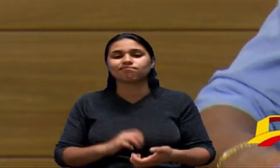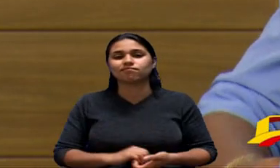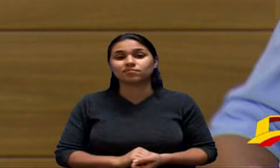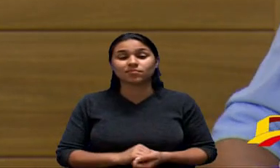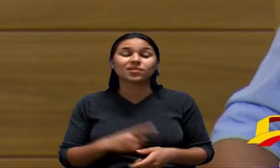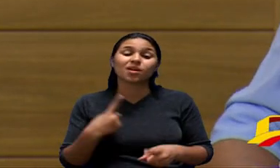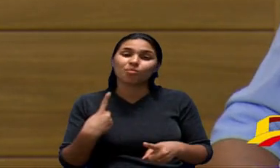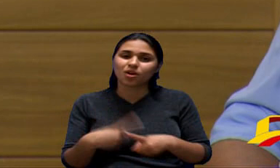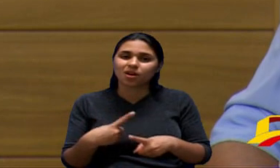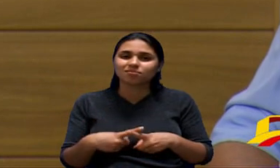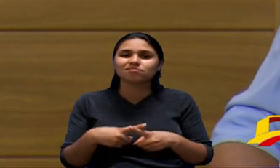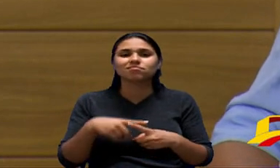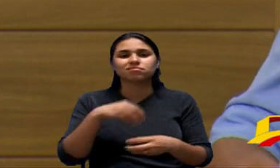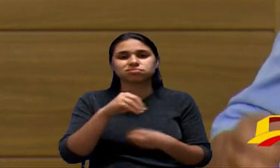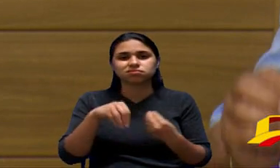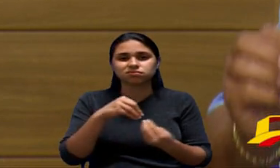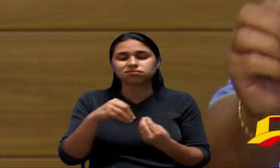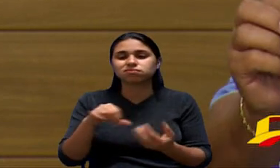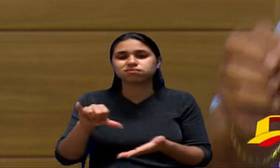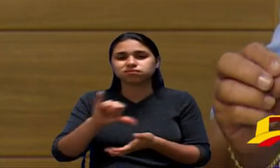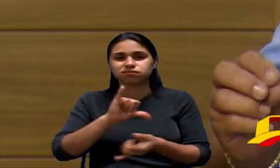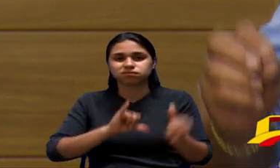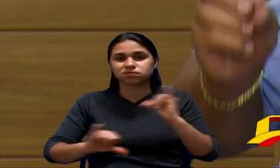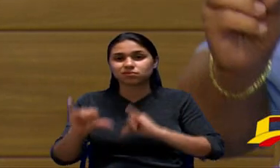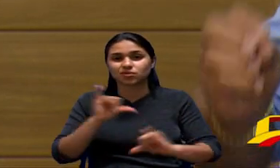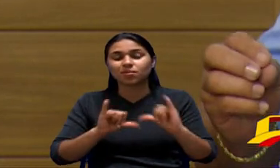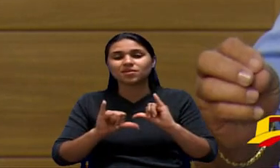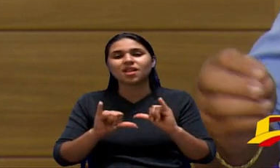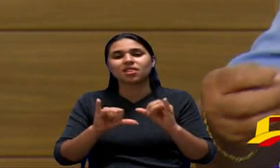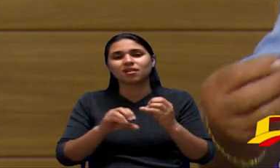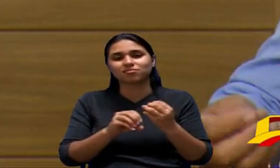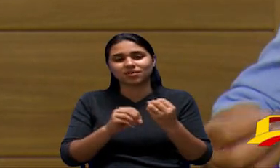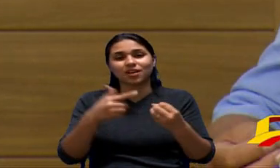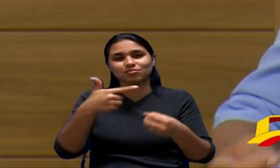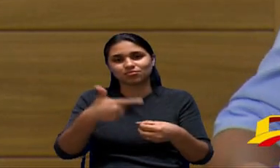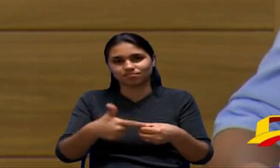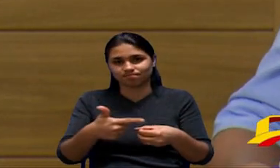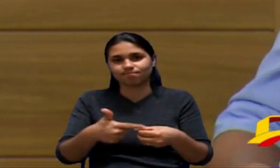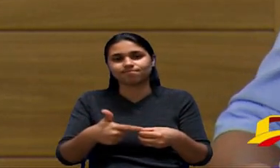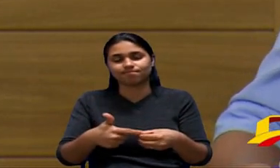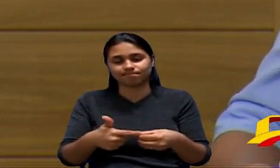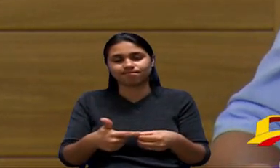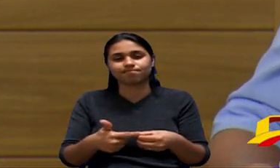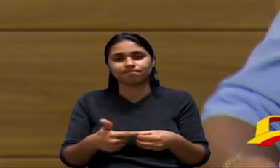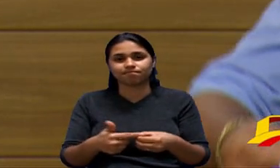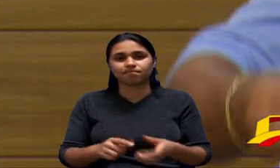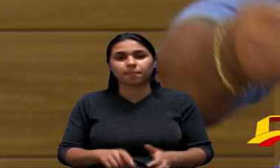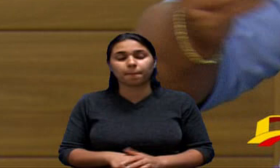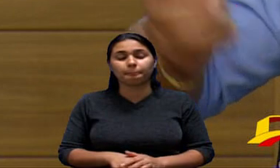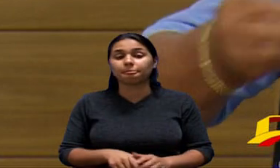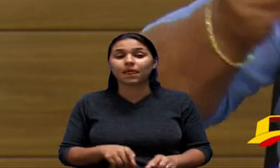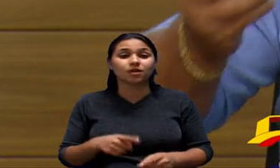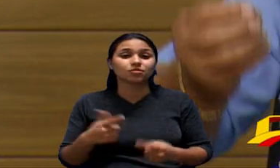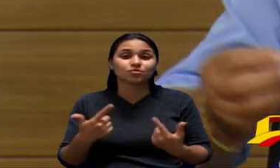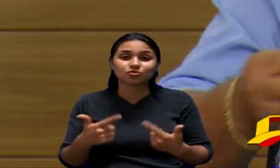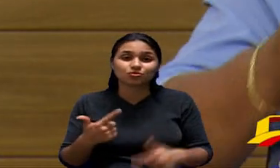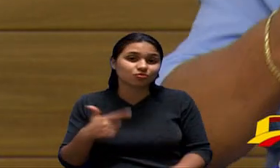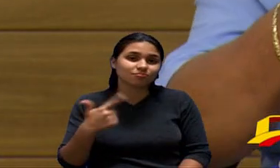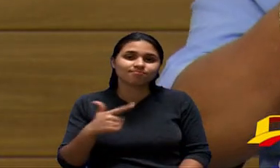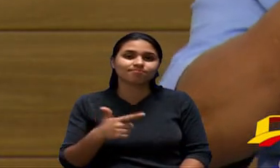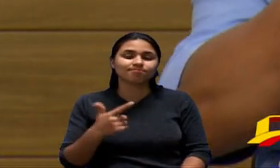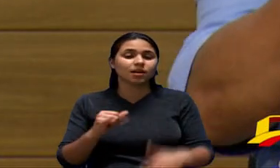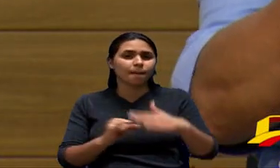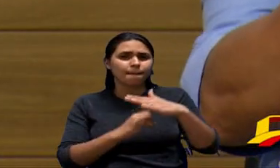dos agentes químicos do combustível então aprovamos essa lei mas não tem quem fiscalize então muitos postos